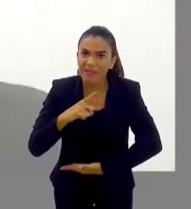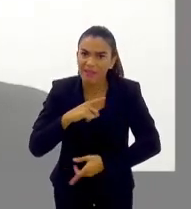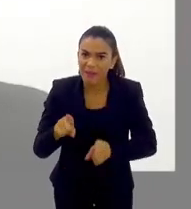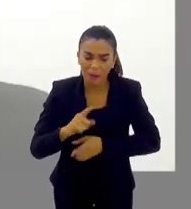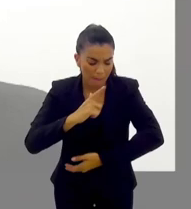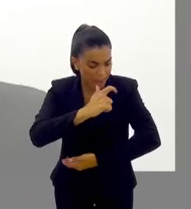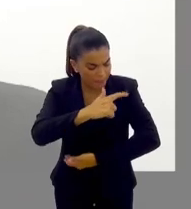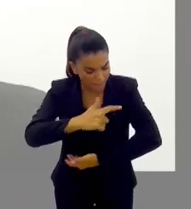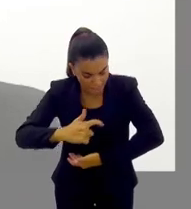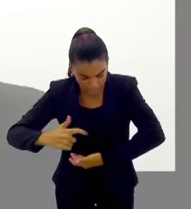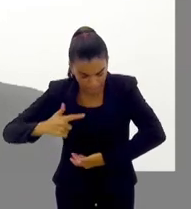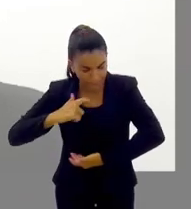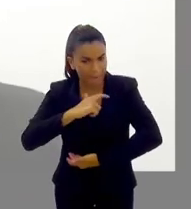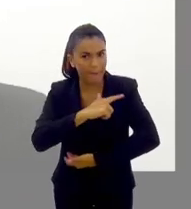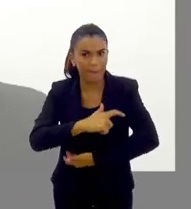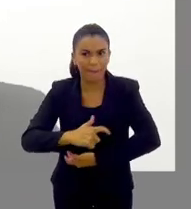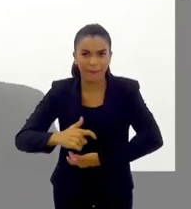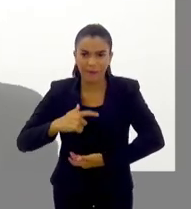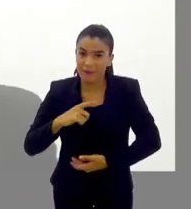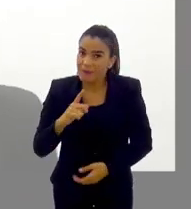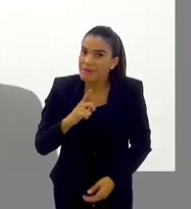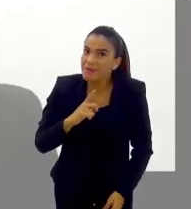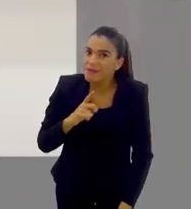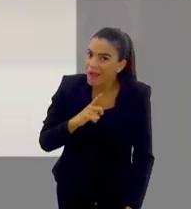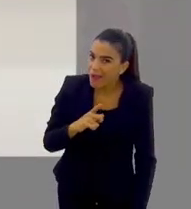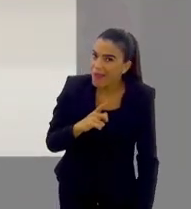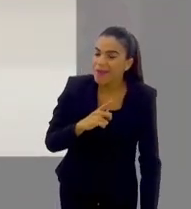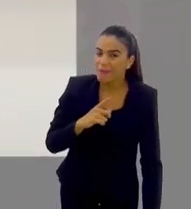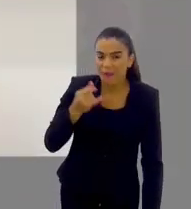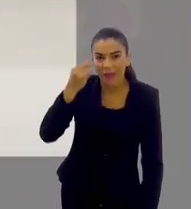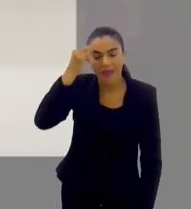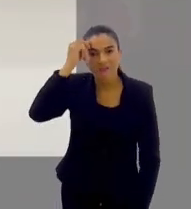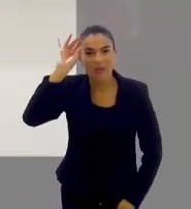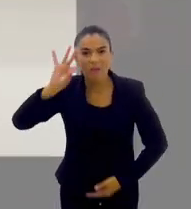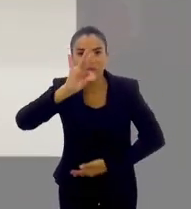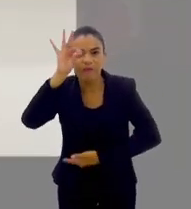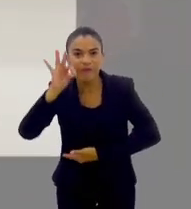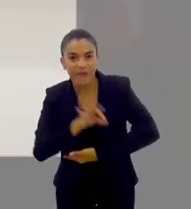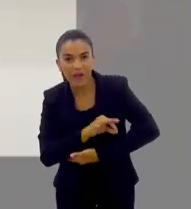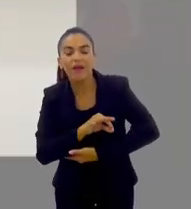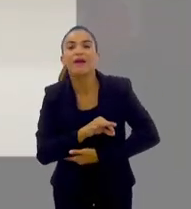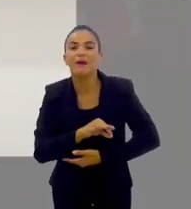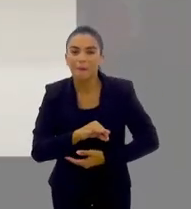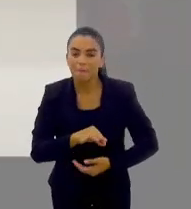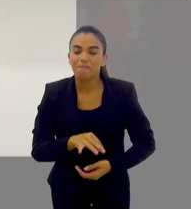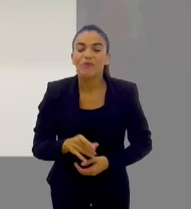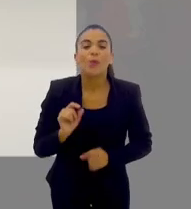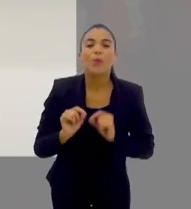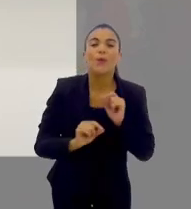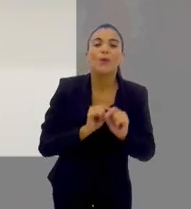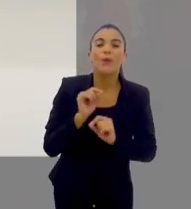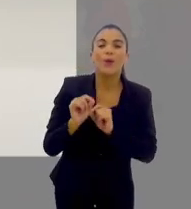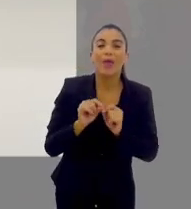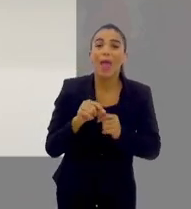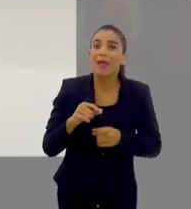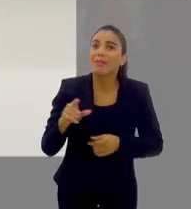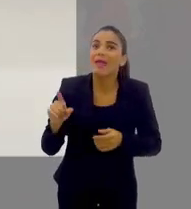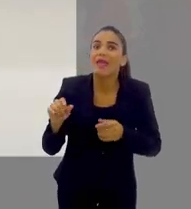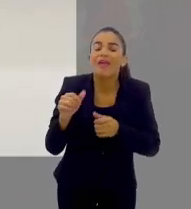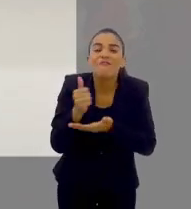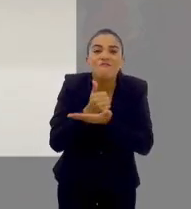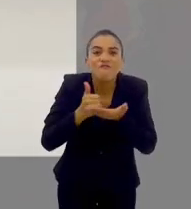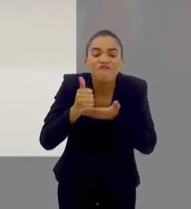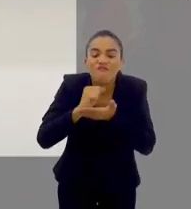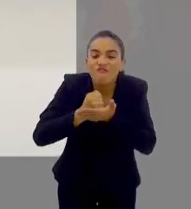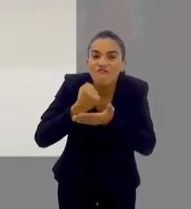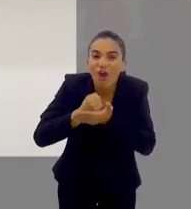é a versão desses repelentes que são de forma, até para